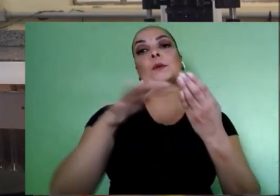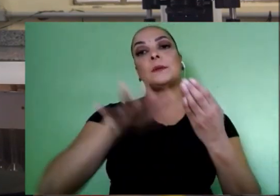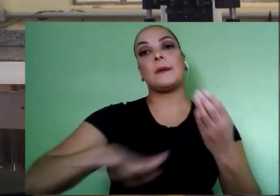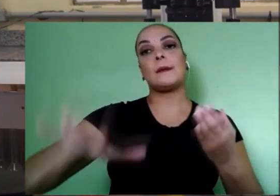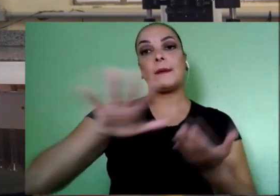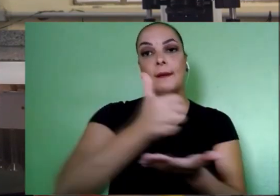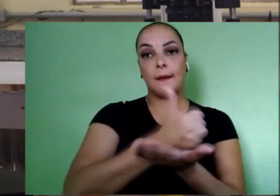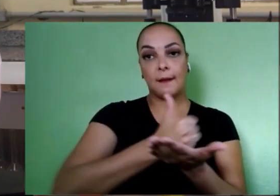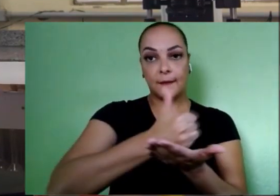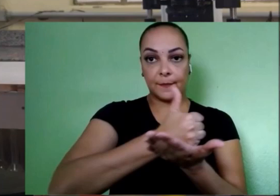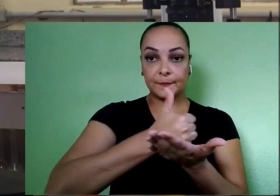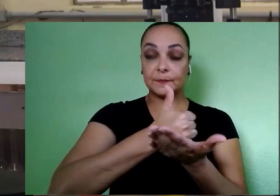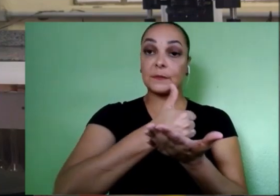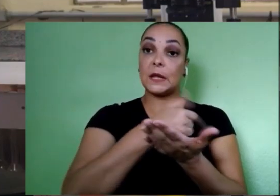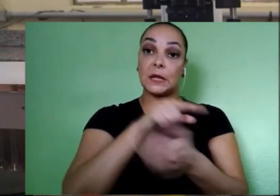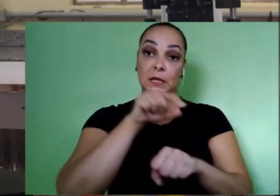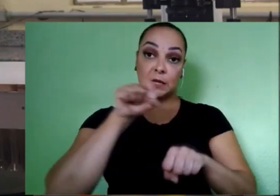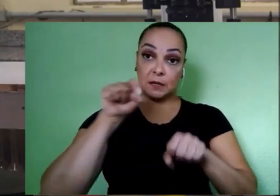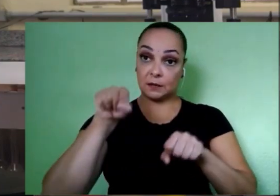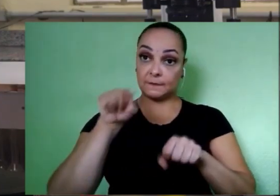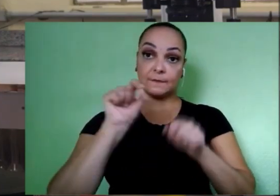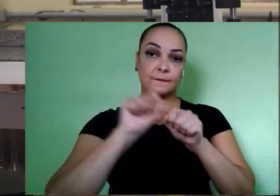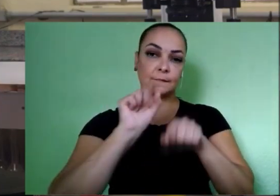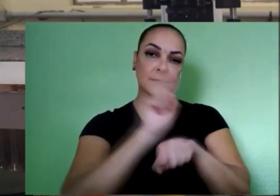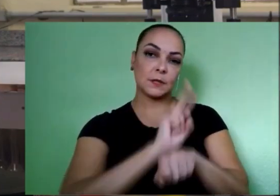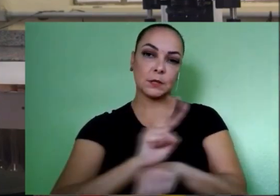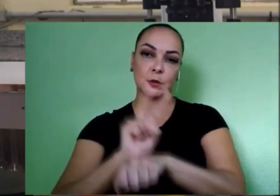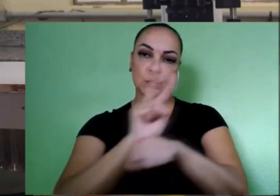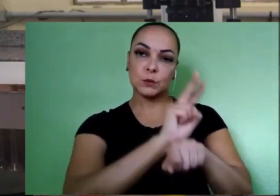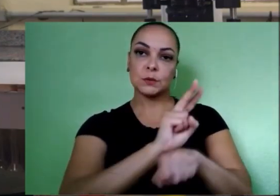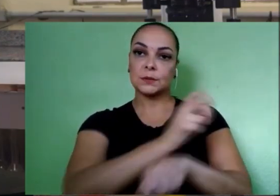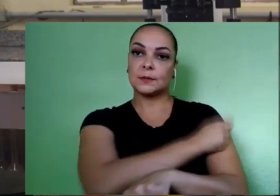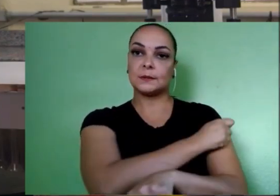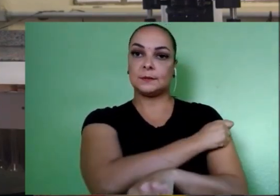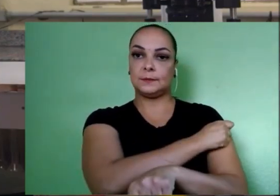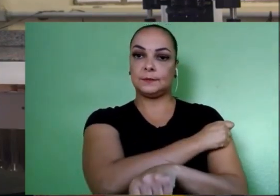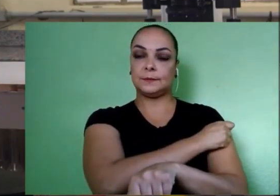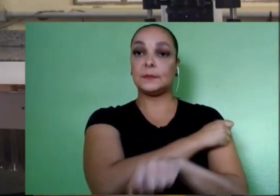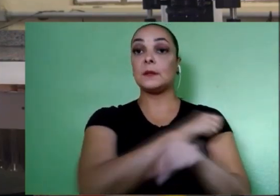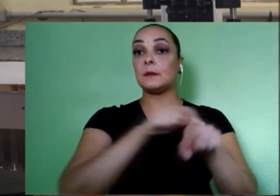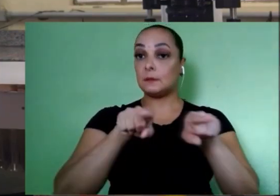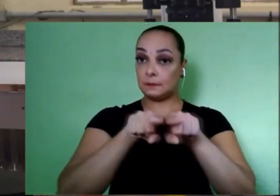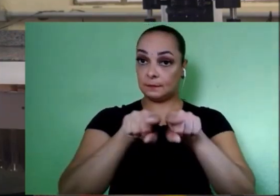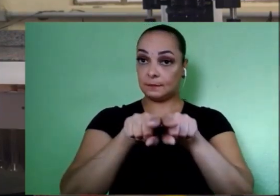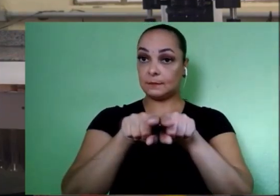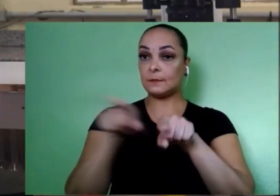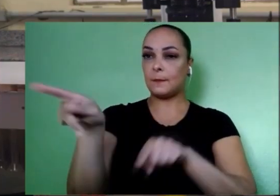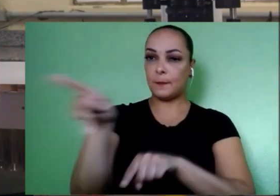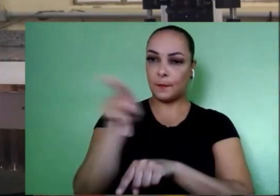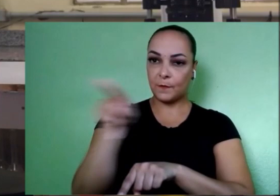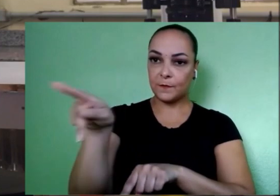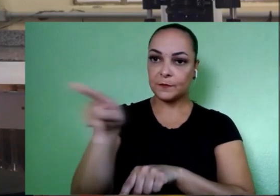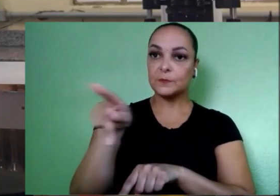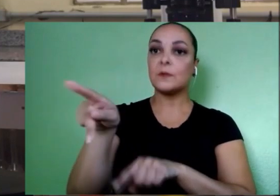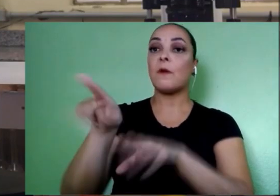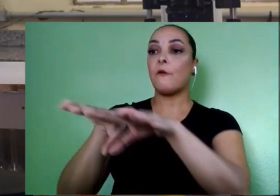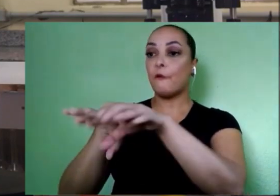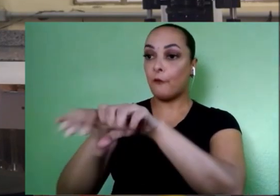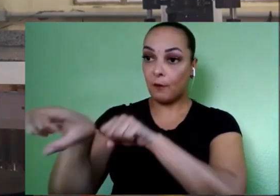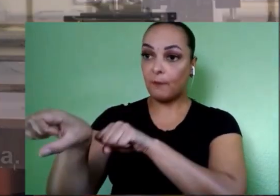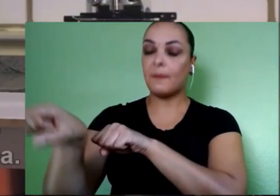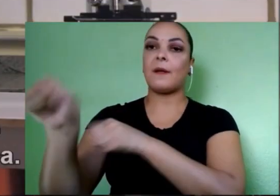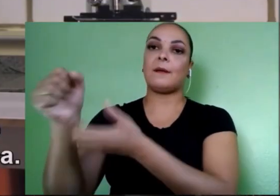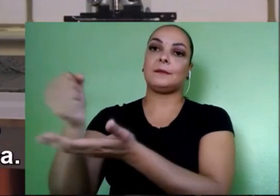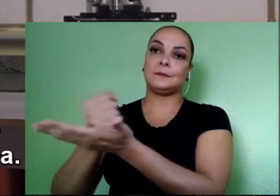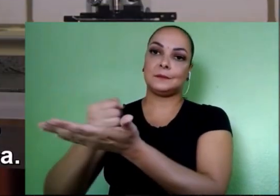dos alunos, além de docentes também farmacêuticos com doutorado e experiência